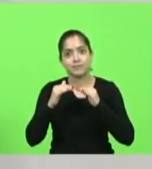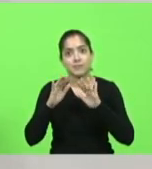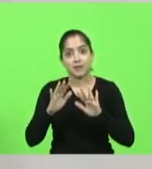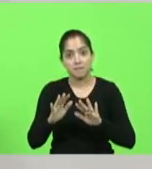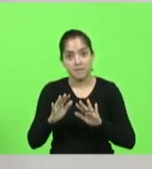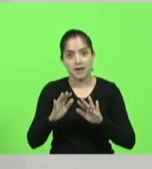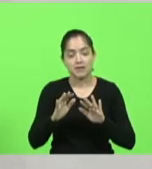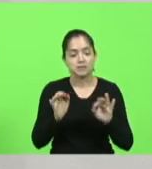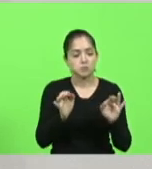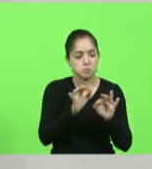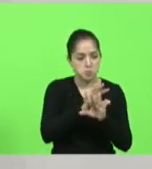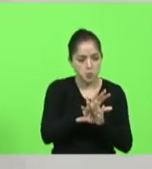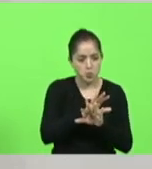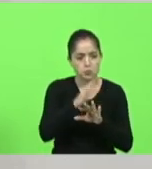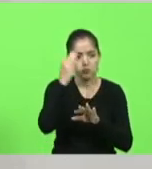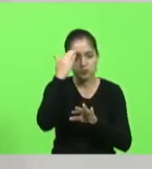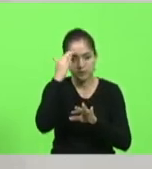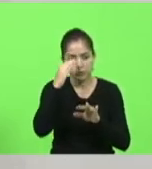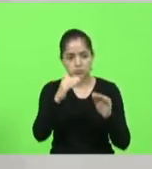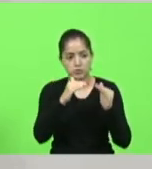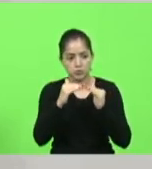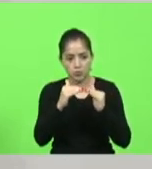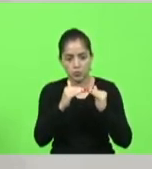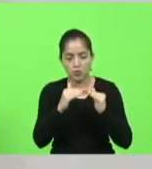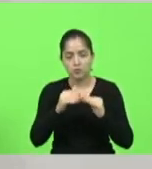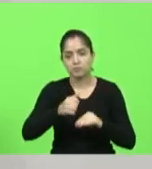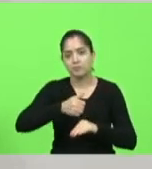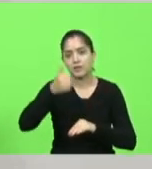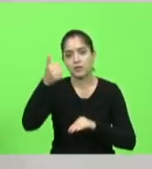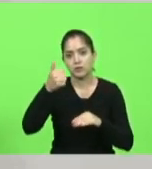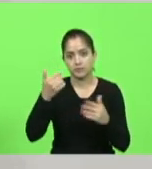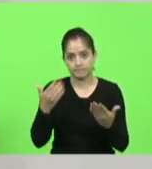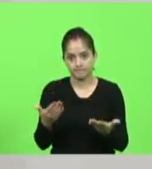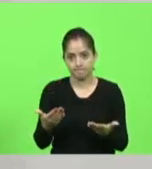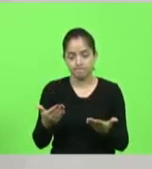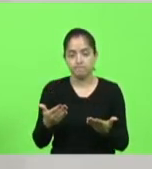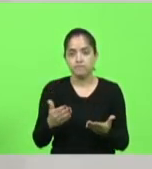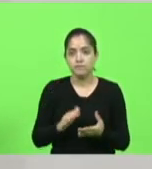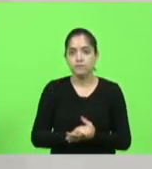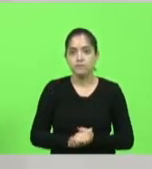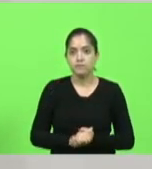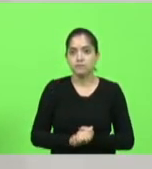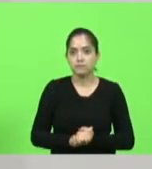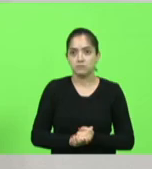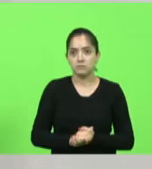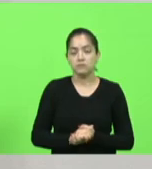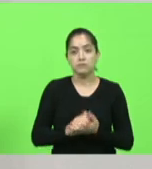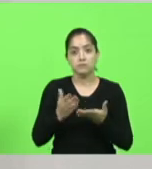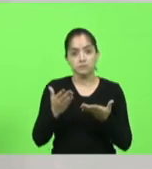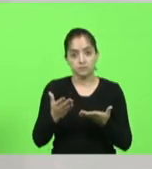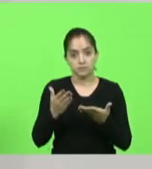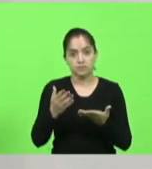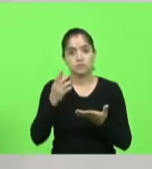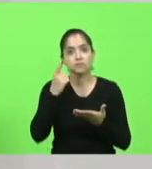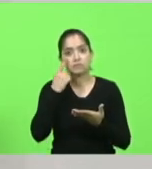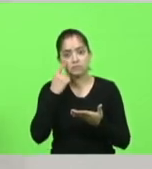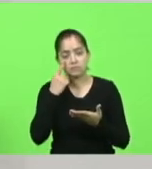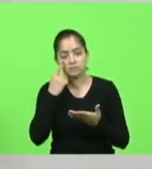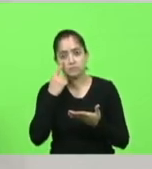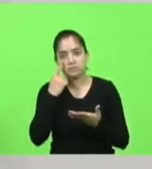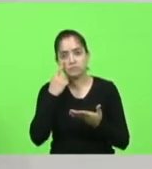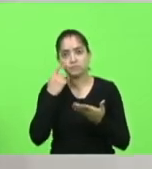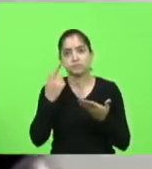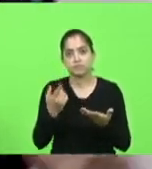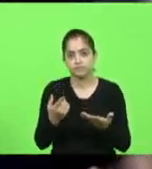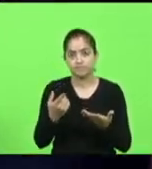entendimento, é muito melhor. Então, eu vou, nós vamos buscar essa conversa, os